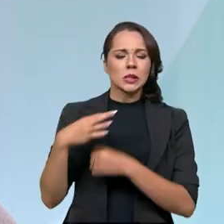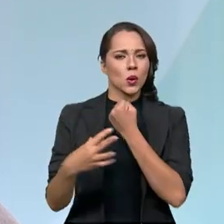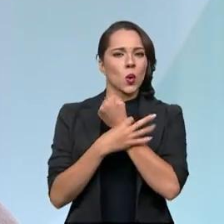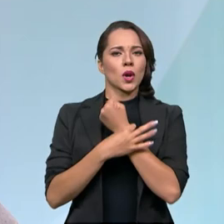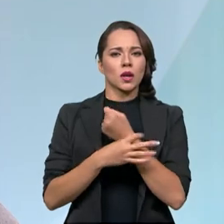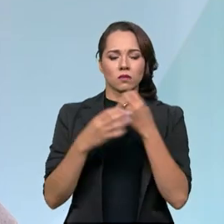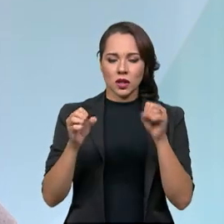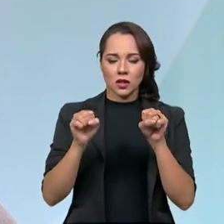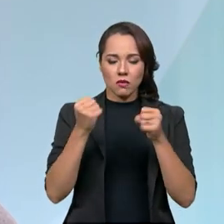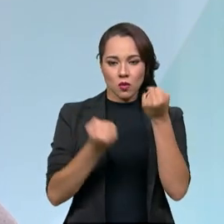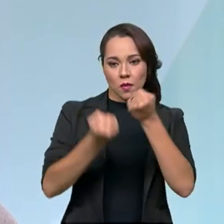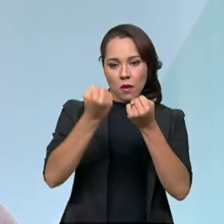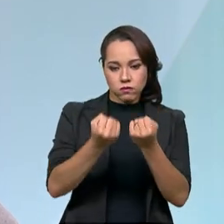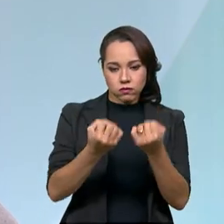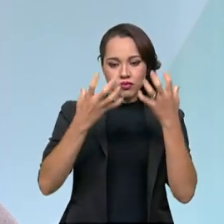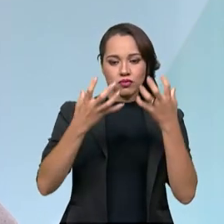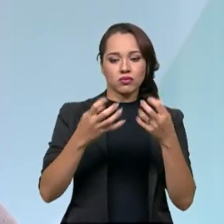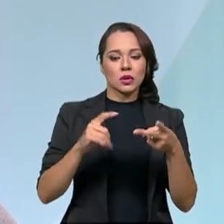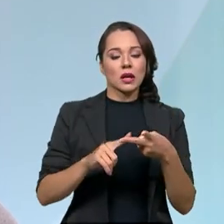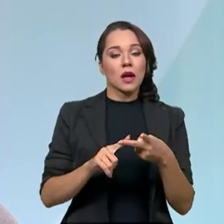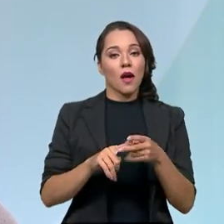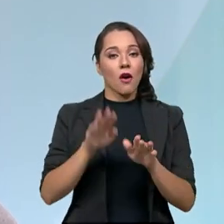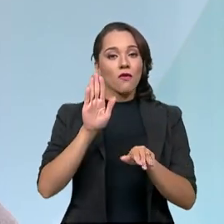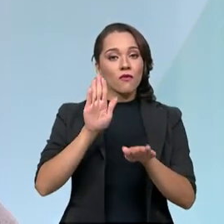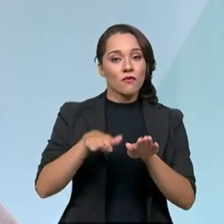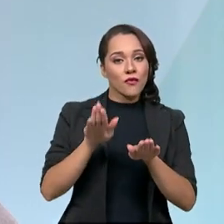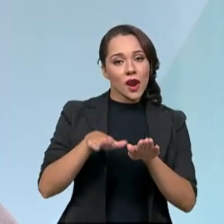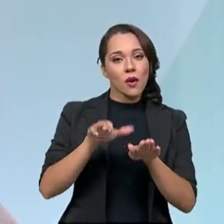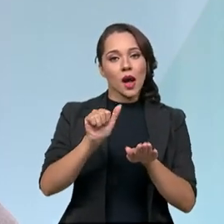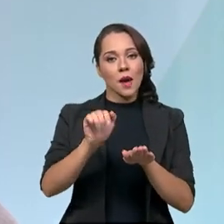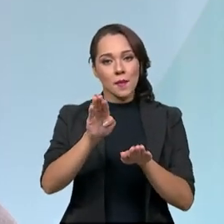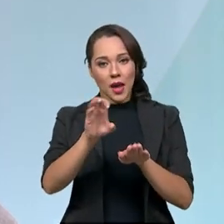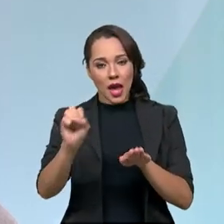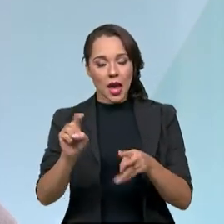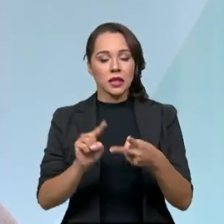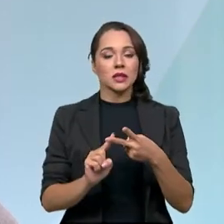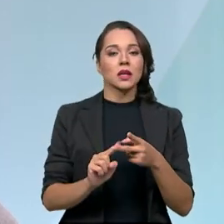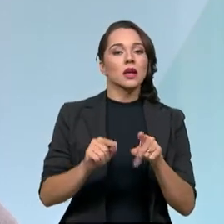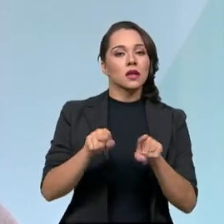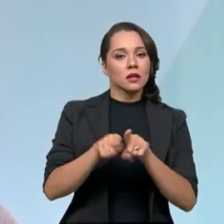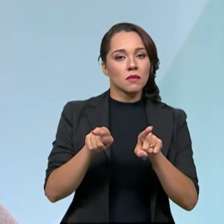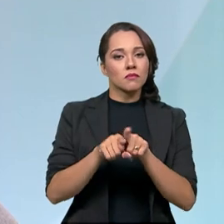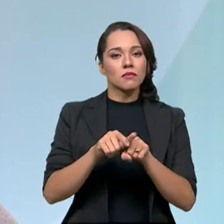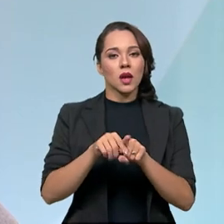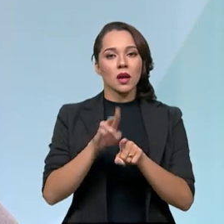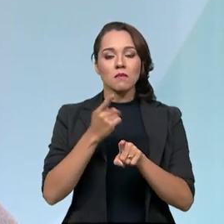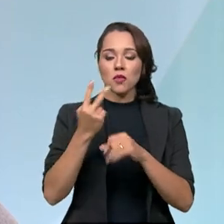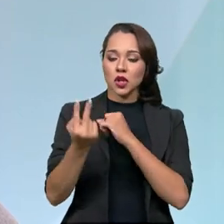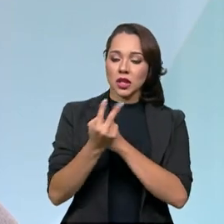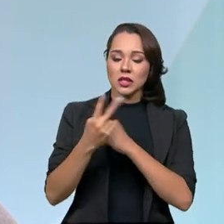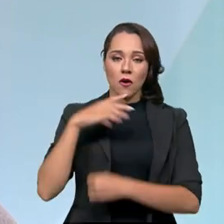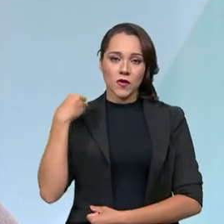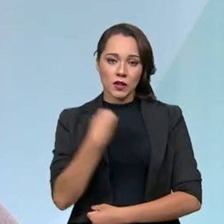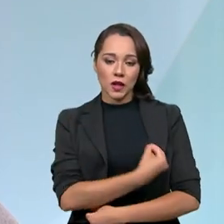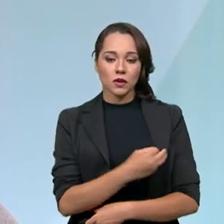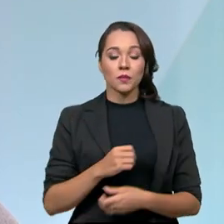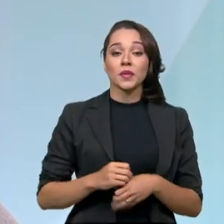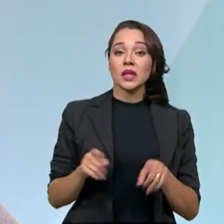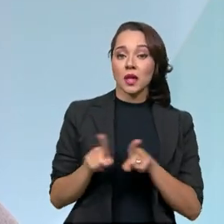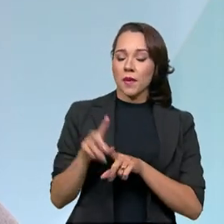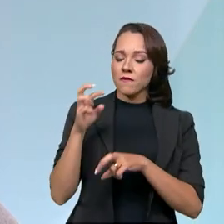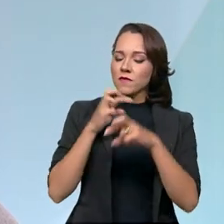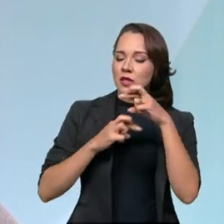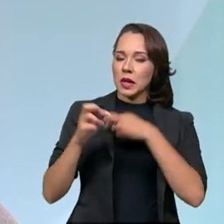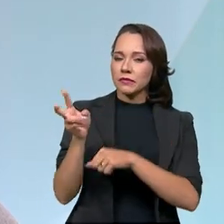o airbag, freios ABS, tecnologias que protegem o condutor e os ocupantes. Temos a questão da fiscalização e da